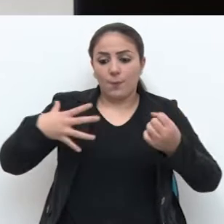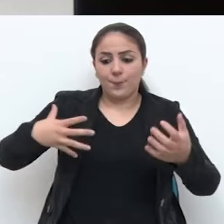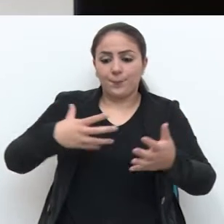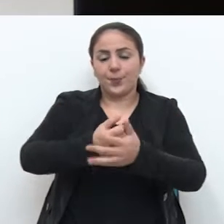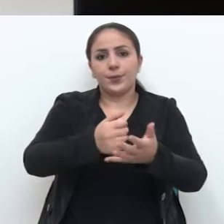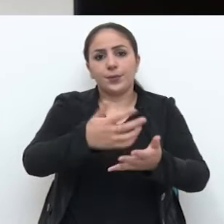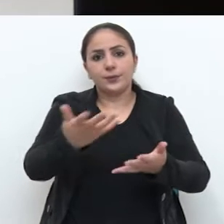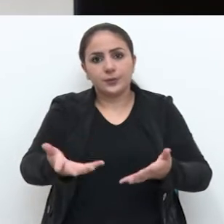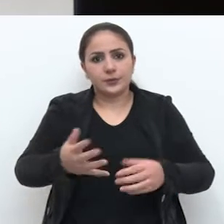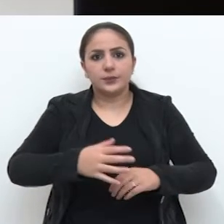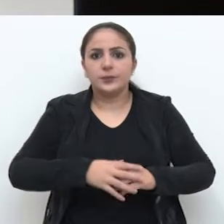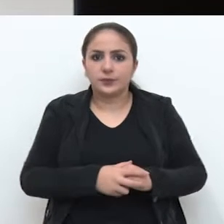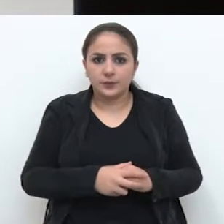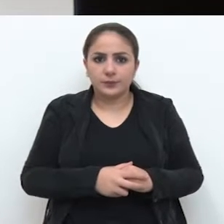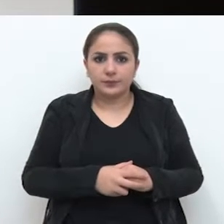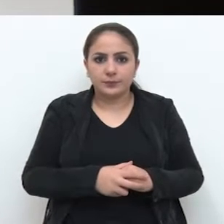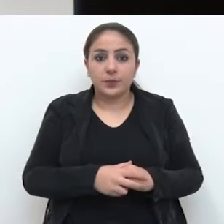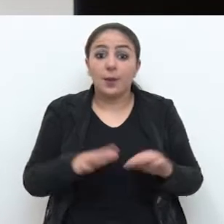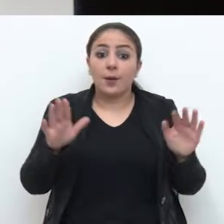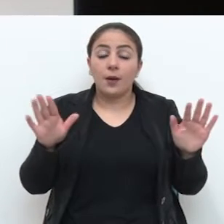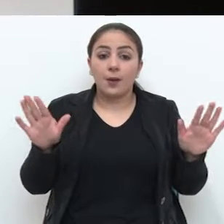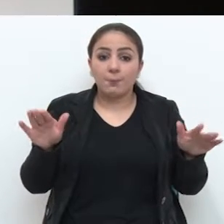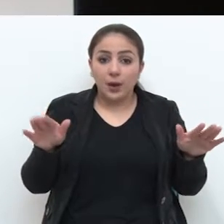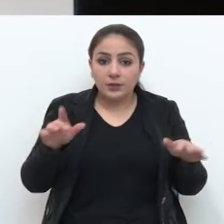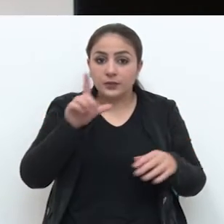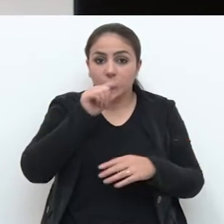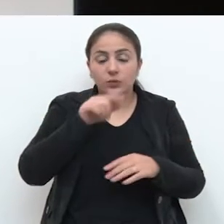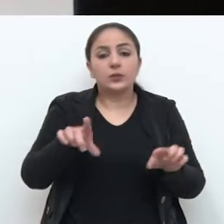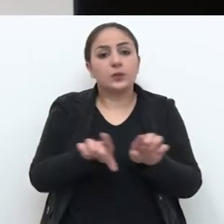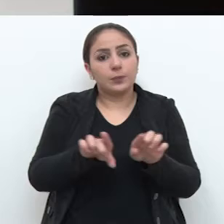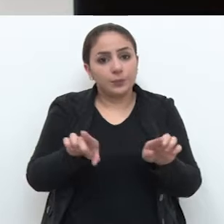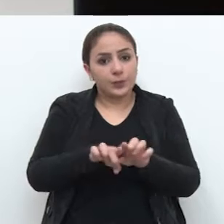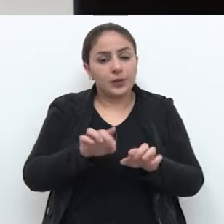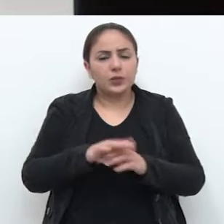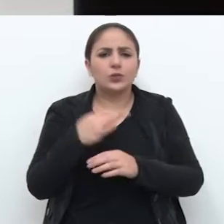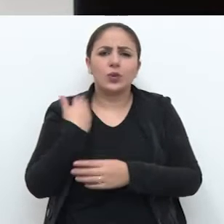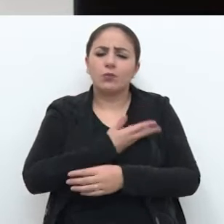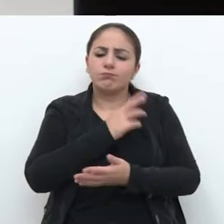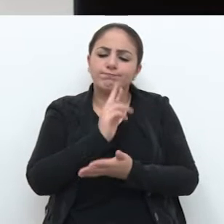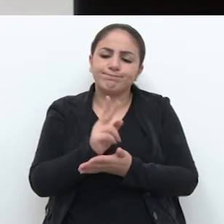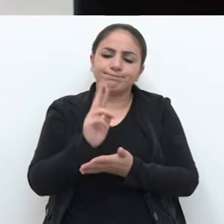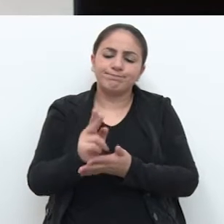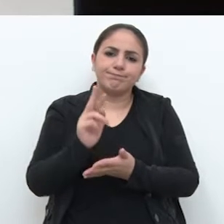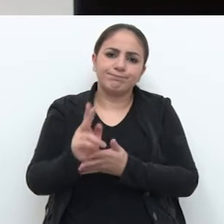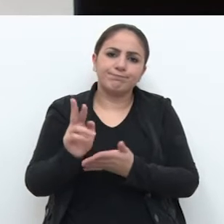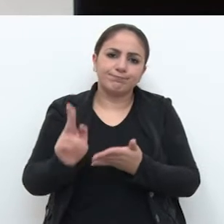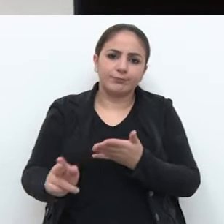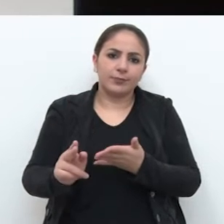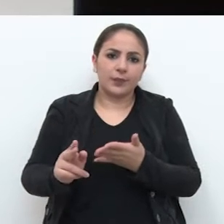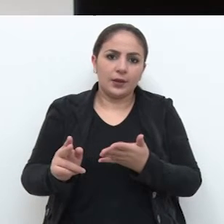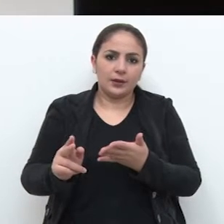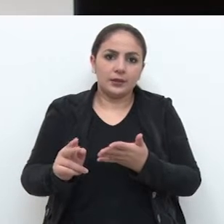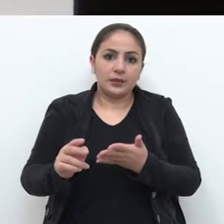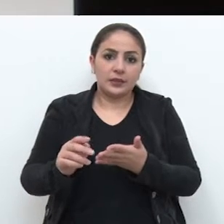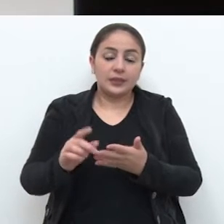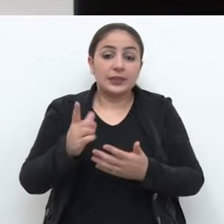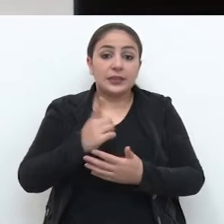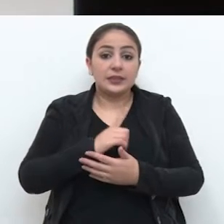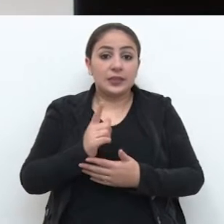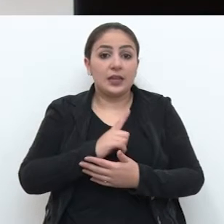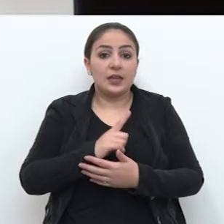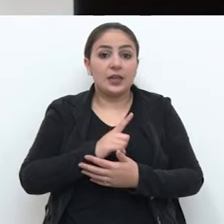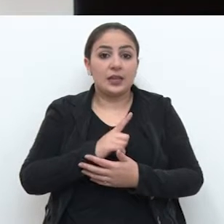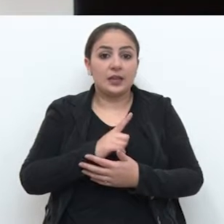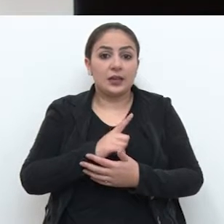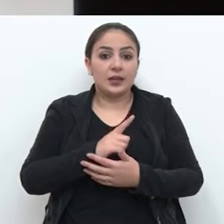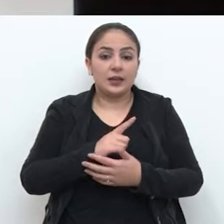são atropelados pássaros. Hoje nós temos inúmeros pássaros silvestres